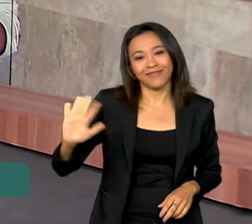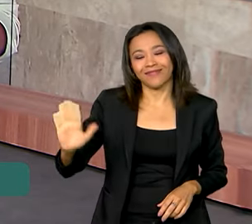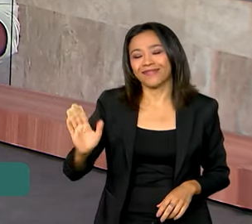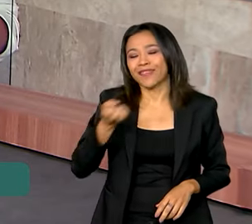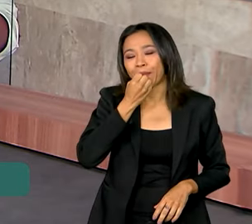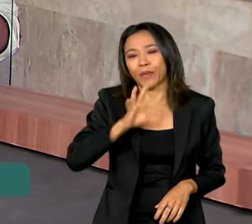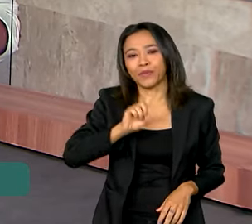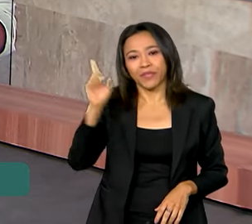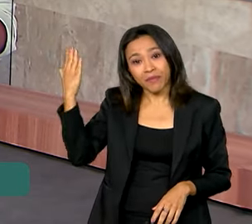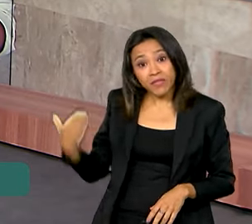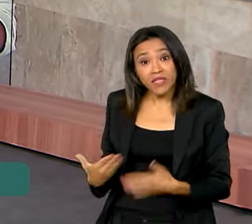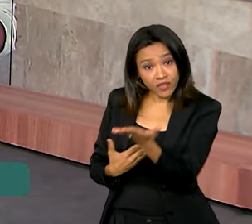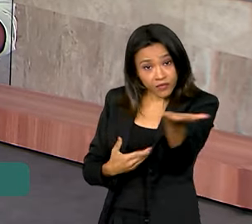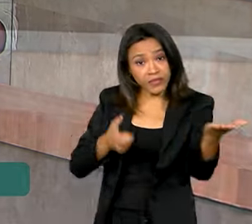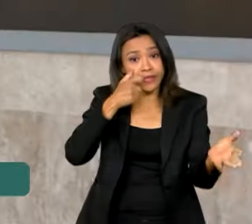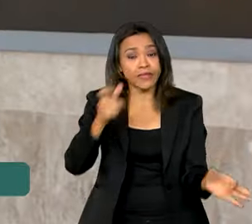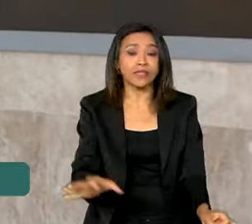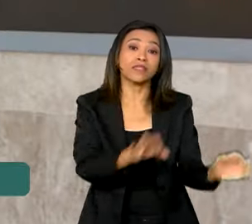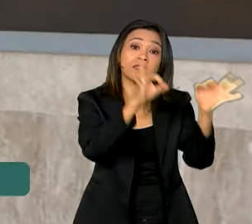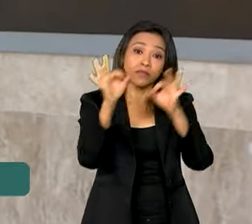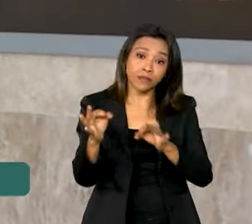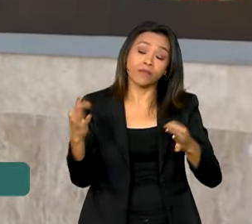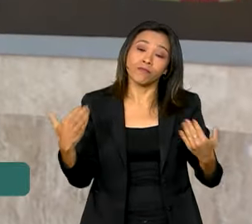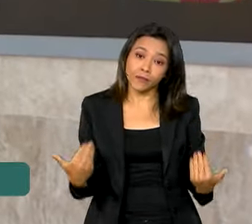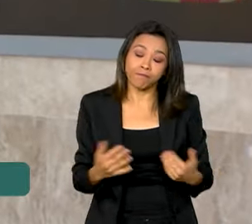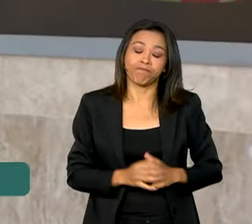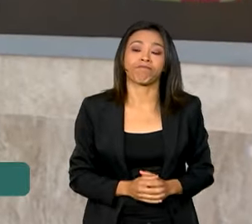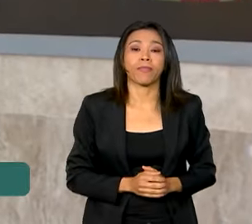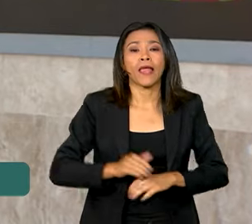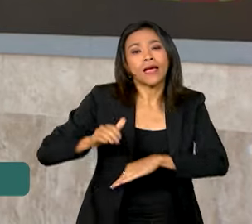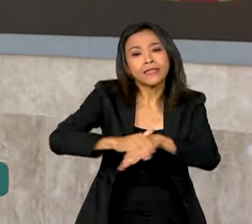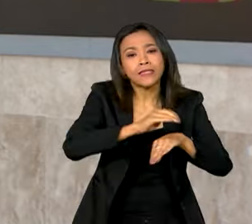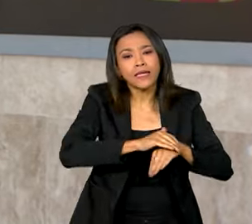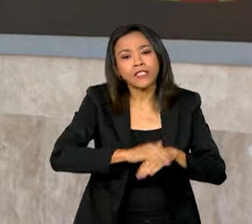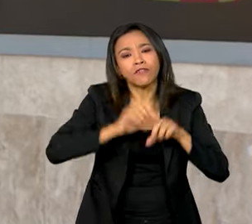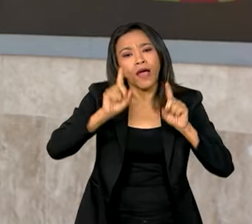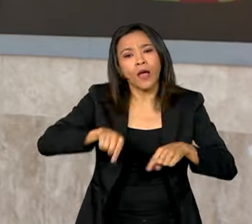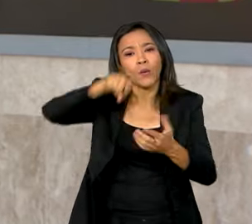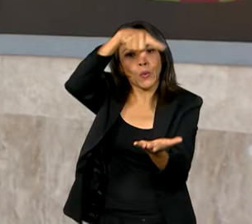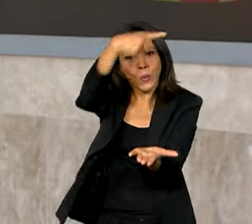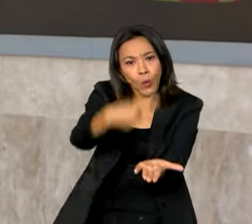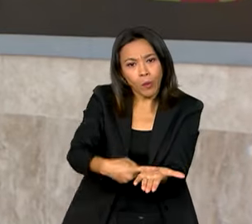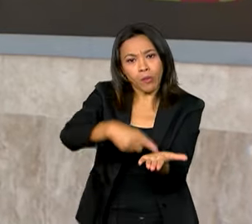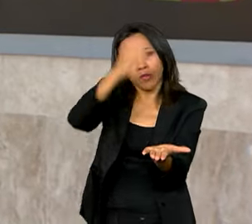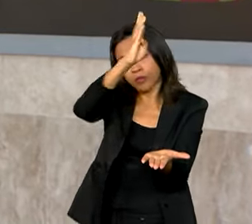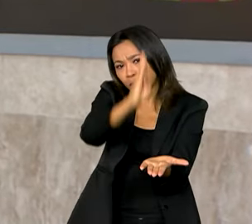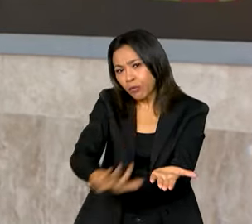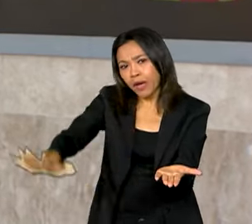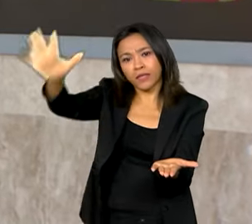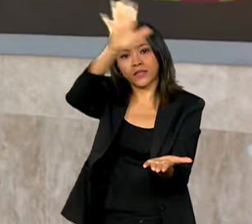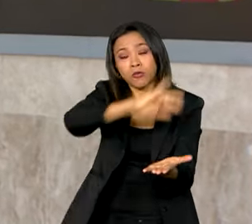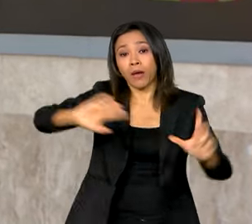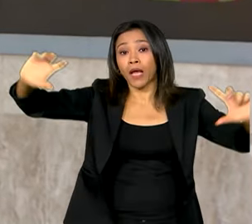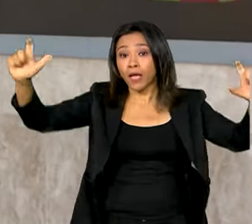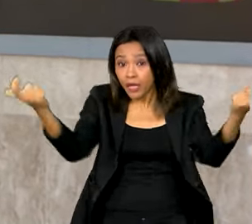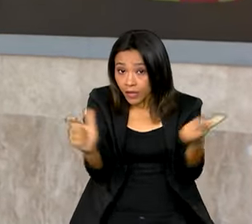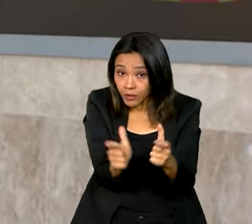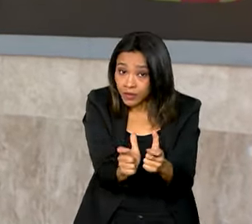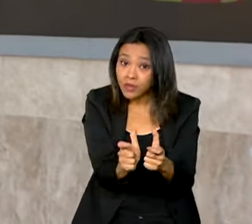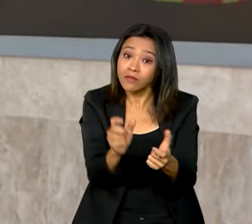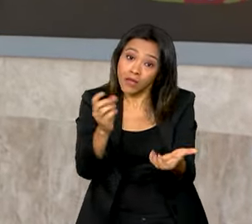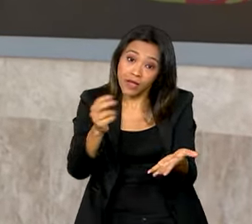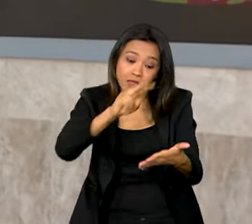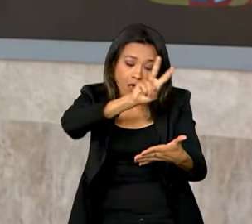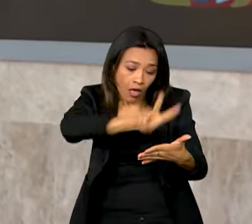Bom dia para você. Bom dia para você que nos acompanha. É isso. A iniciativa faz parte do Pacto Nacional de Superação do Analfabetismo e